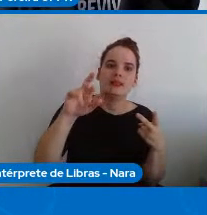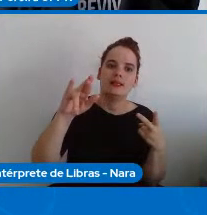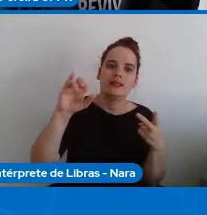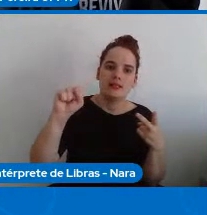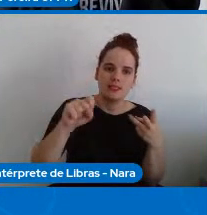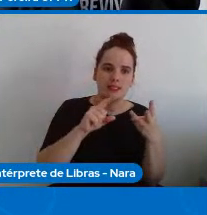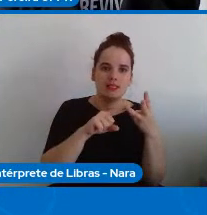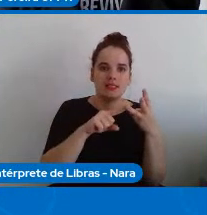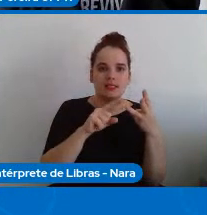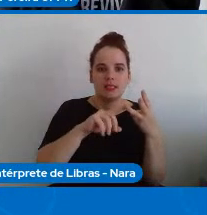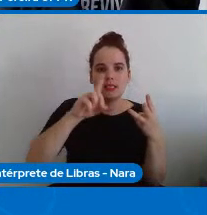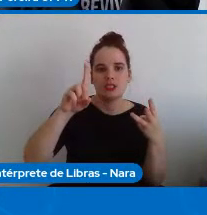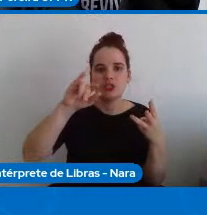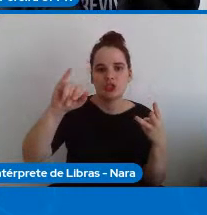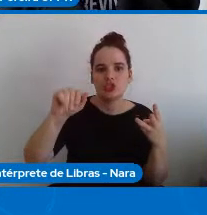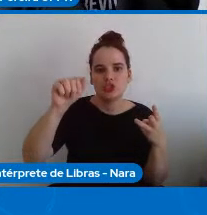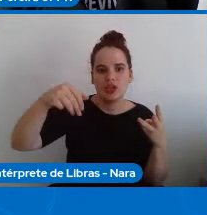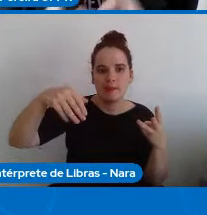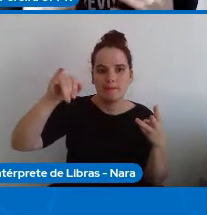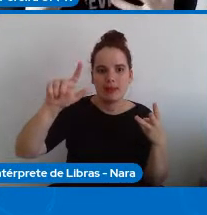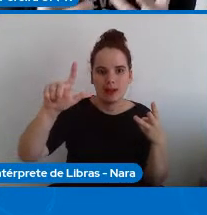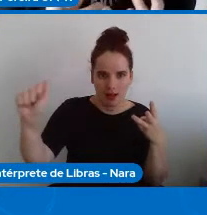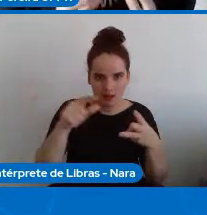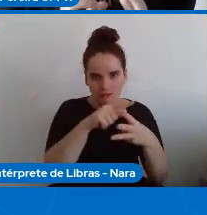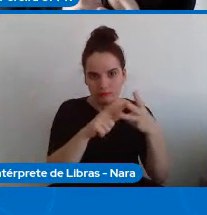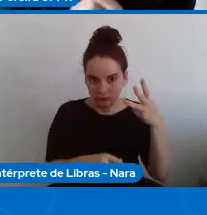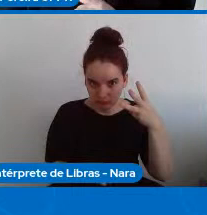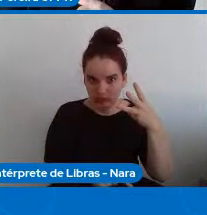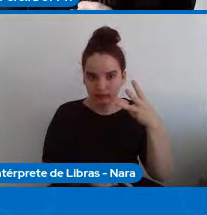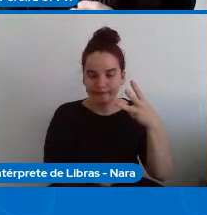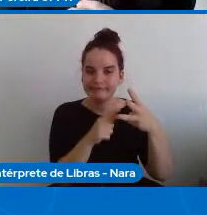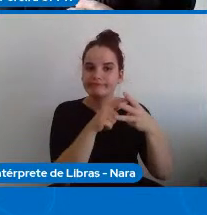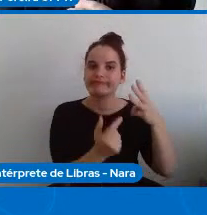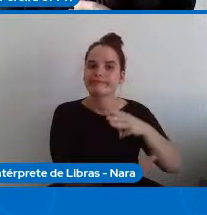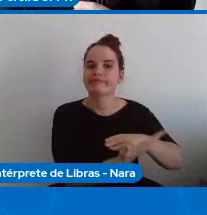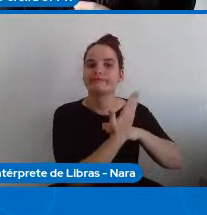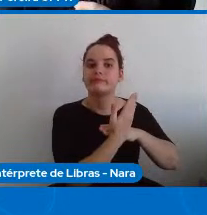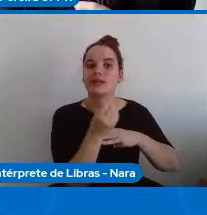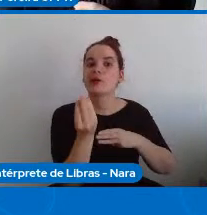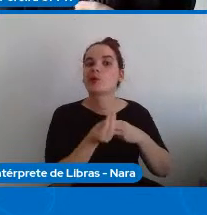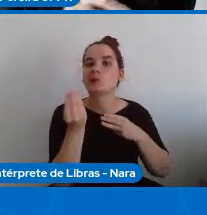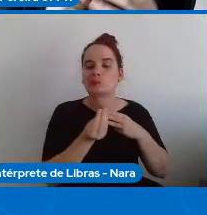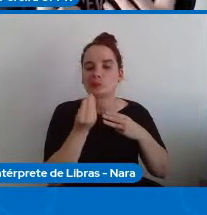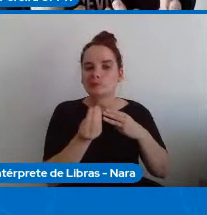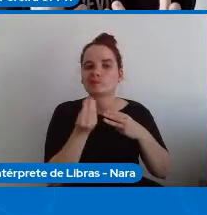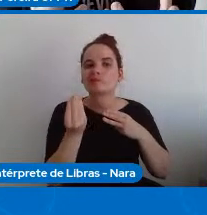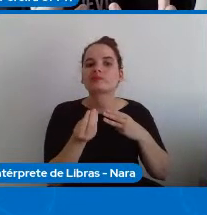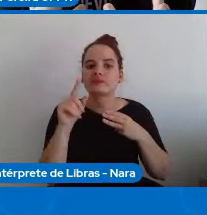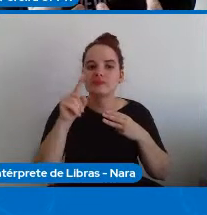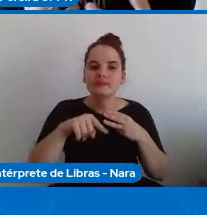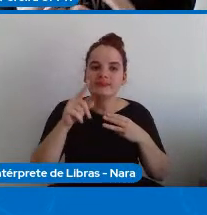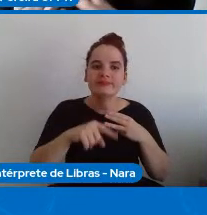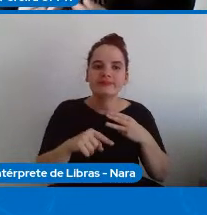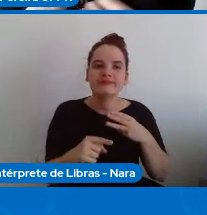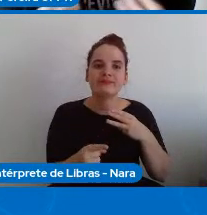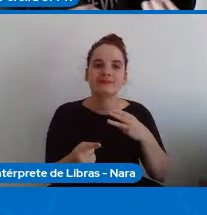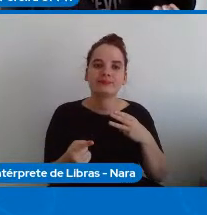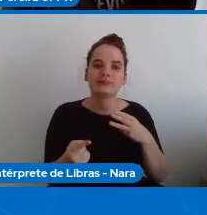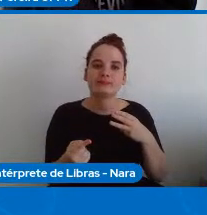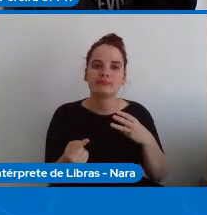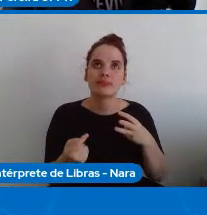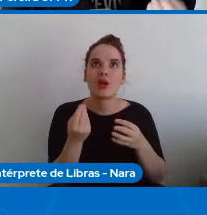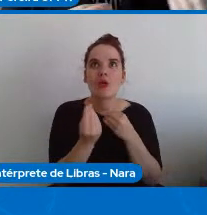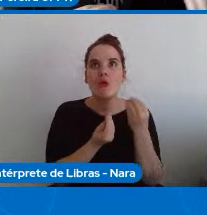Ribeiro então isso está me informando bastante sobre como é que nós